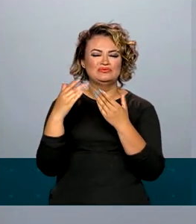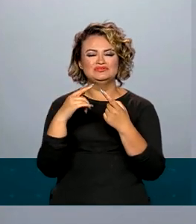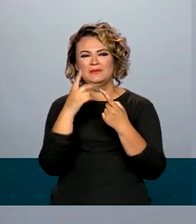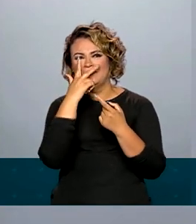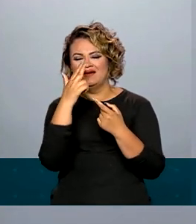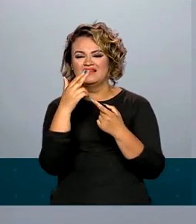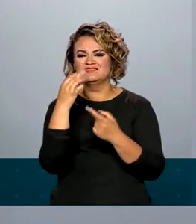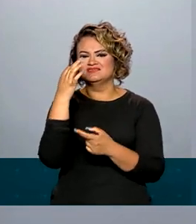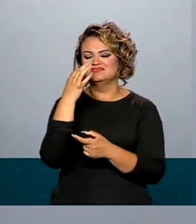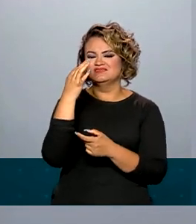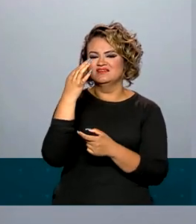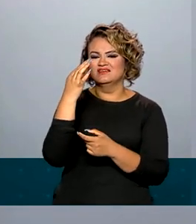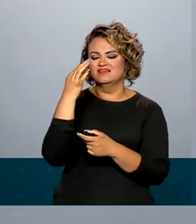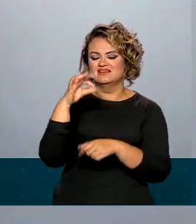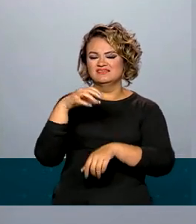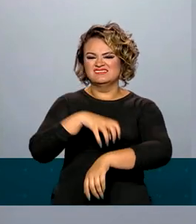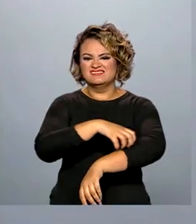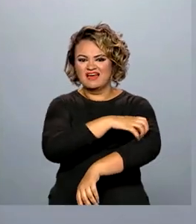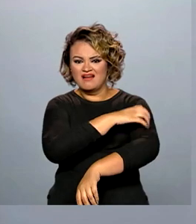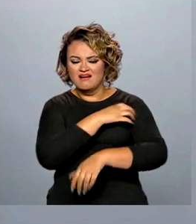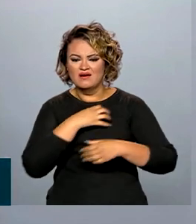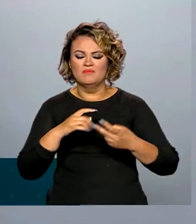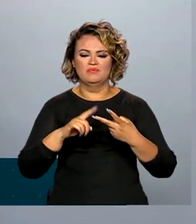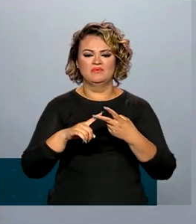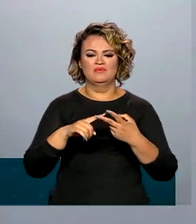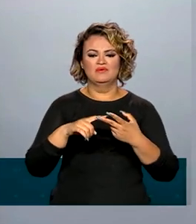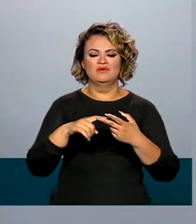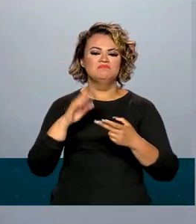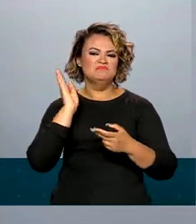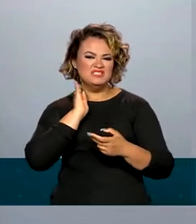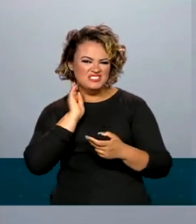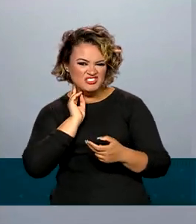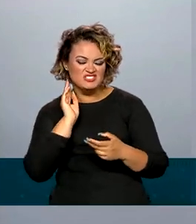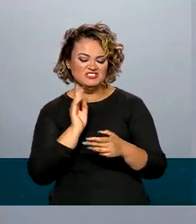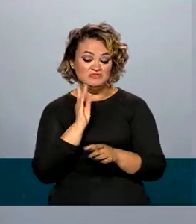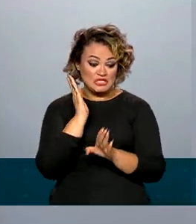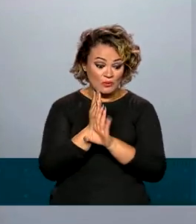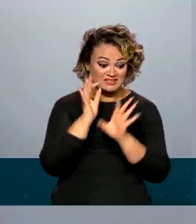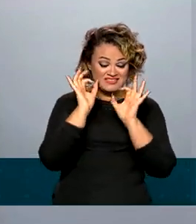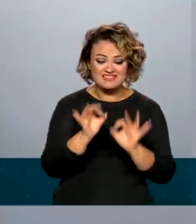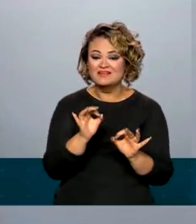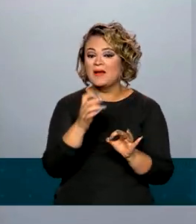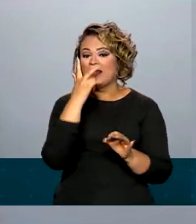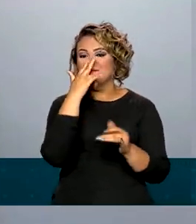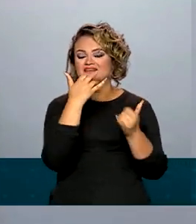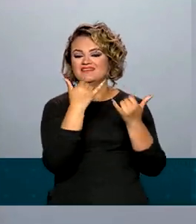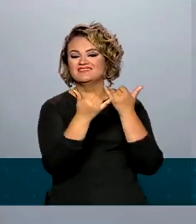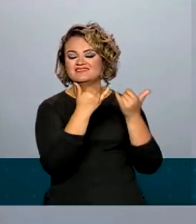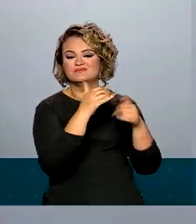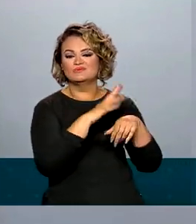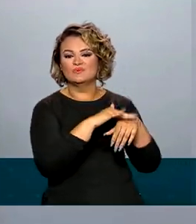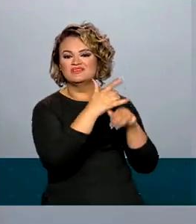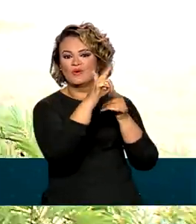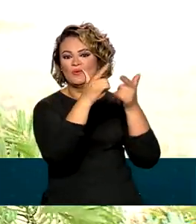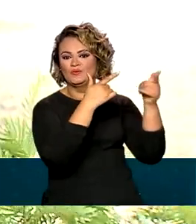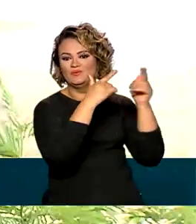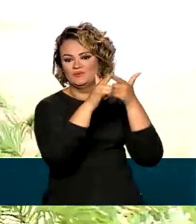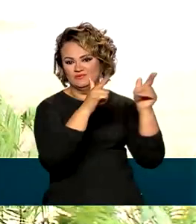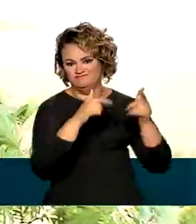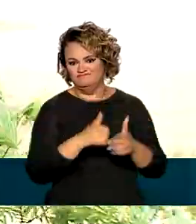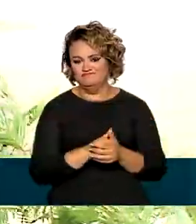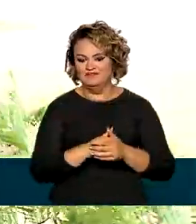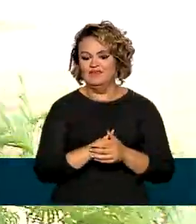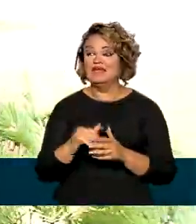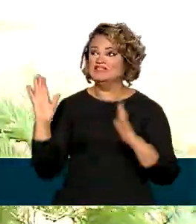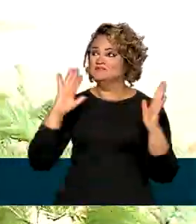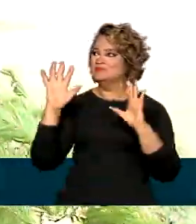imidite. Então, é uma doença de difícil diagnóstico, porque ela é muito semelhante a uma série de outras doenças. Com um